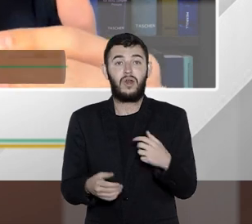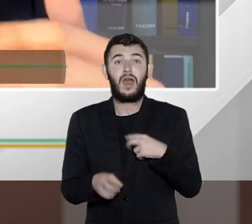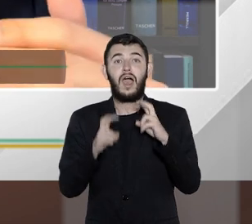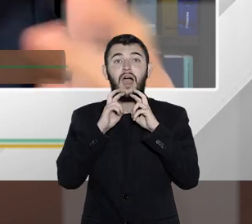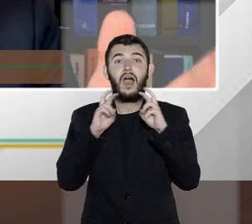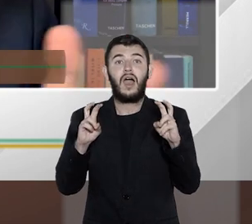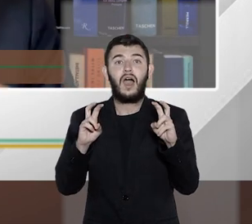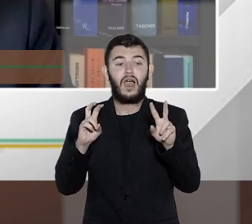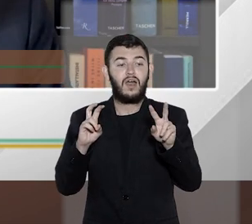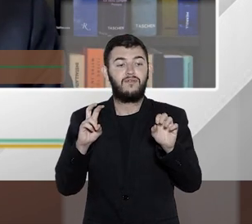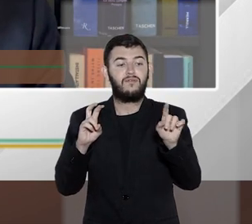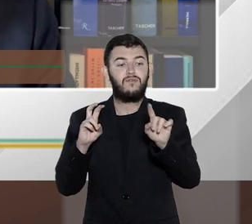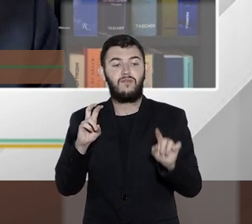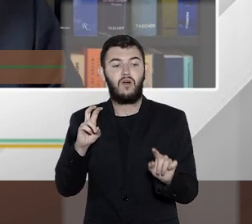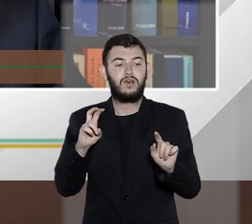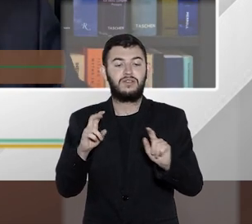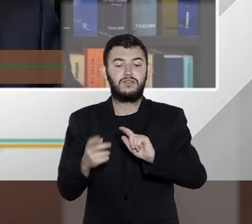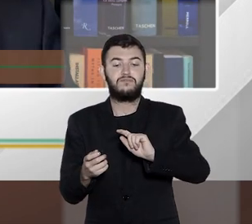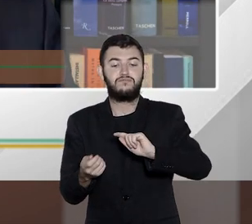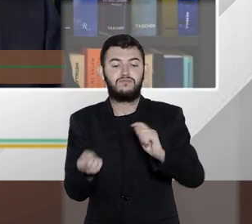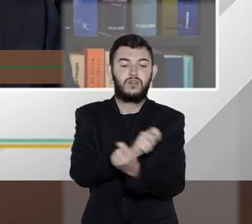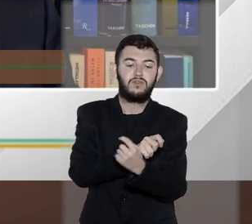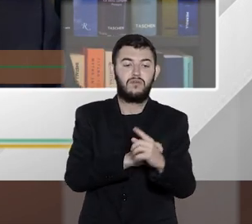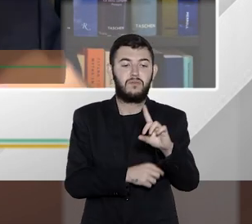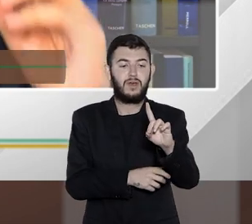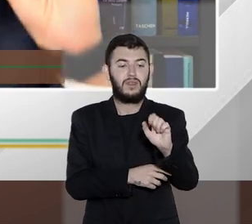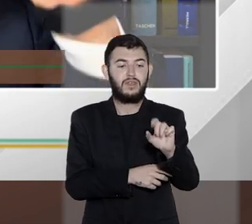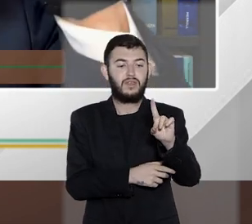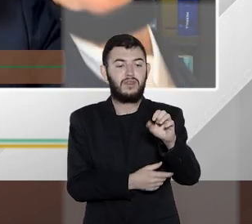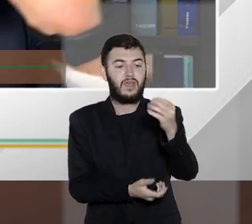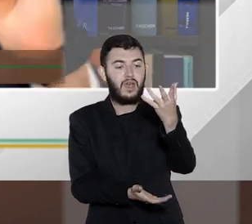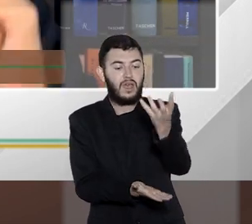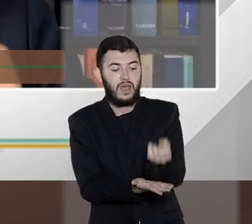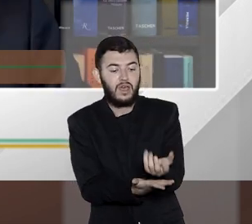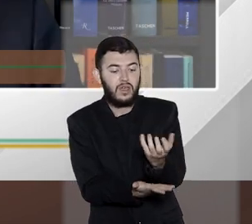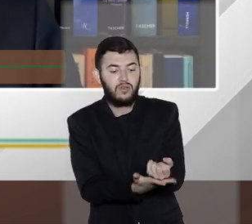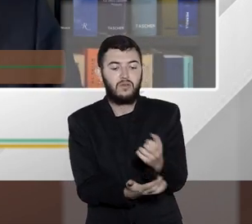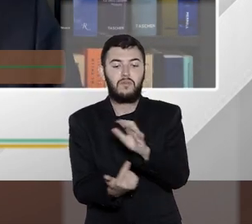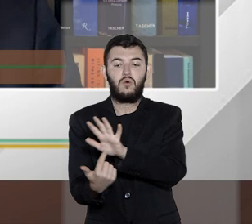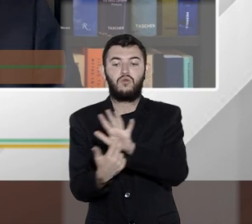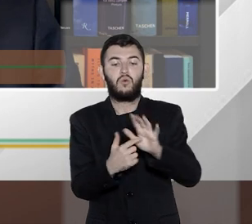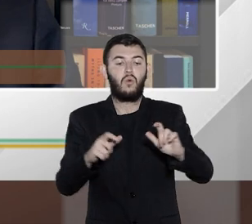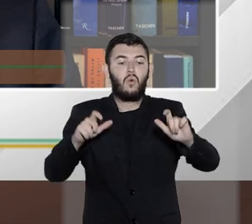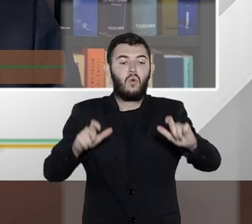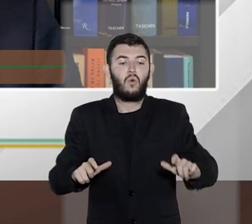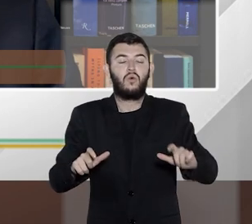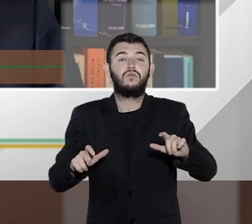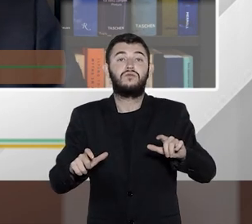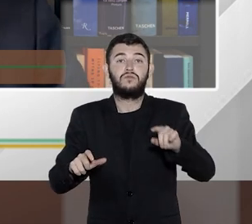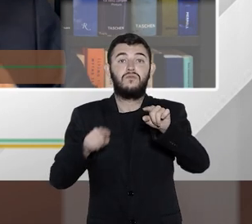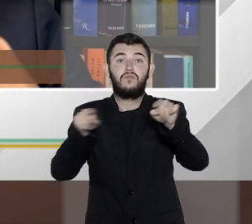metadados dessa sua ligação, por exemplo. Onde você está, qual antena você acessou,